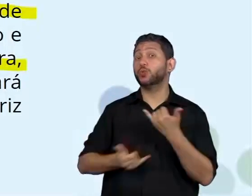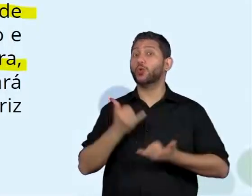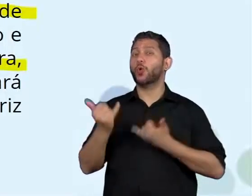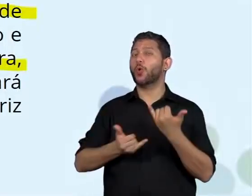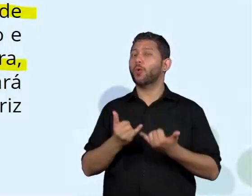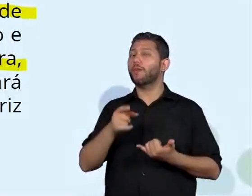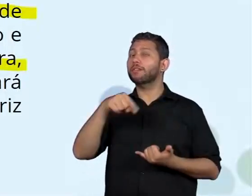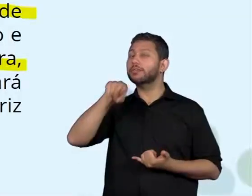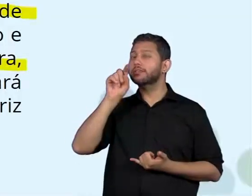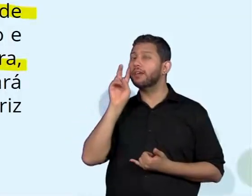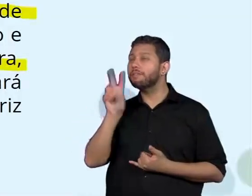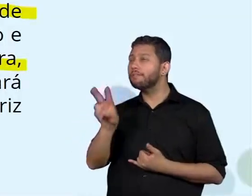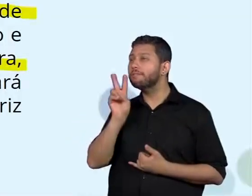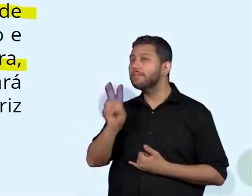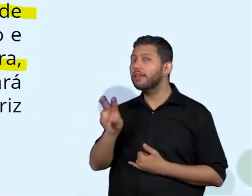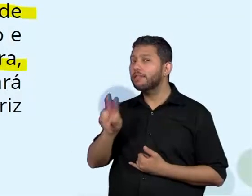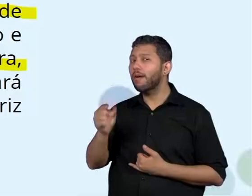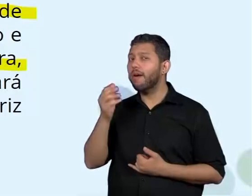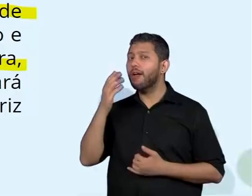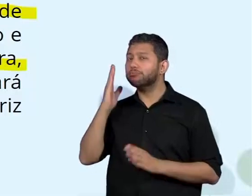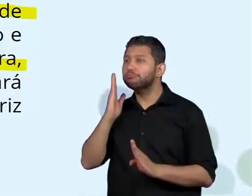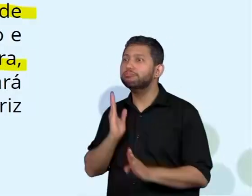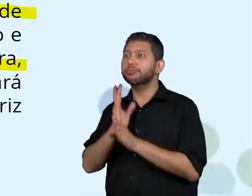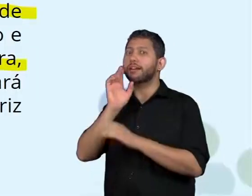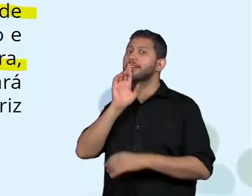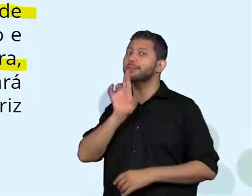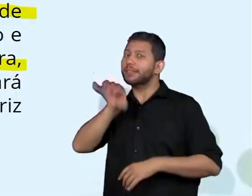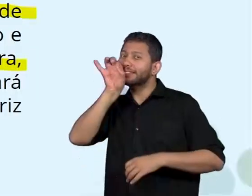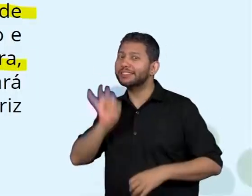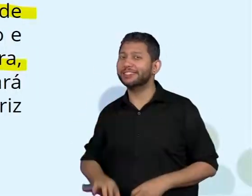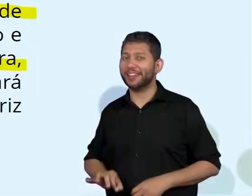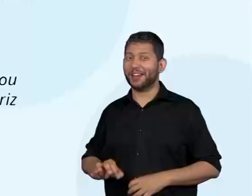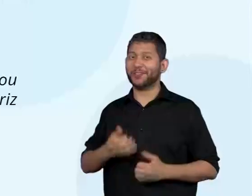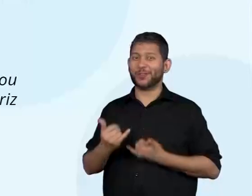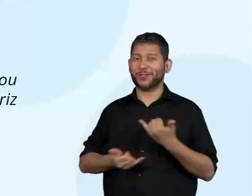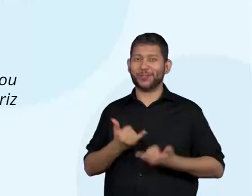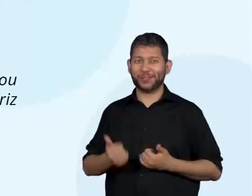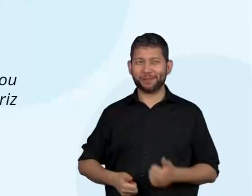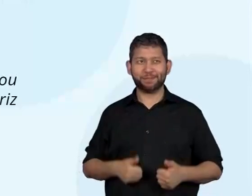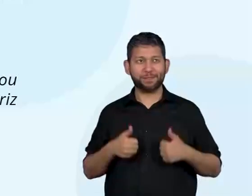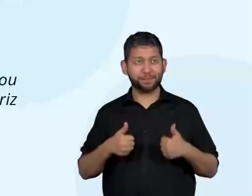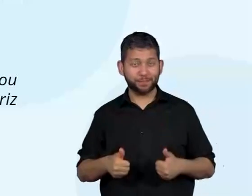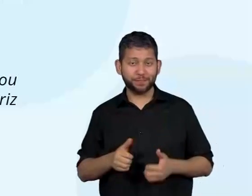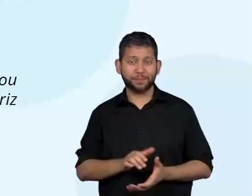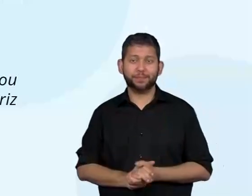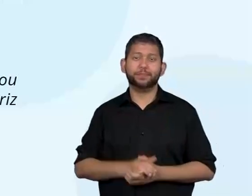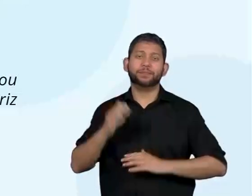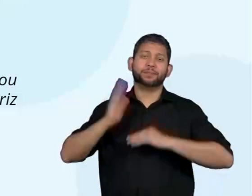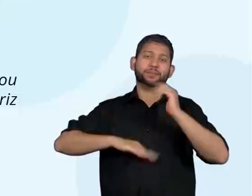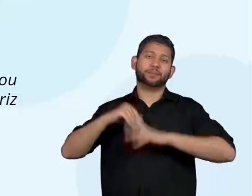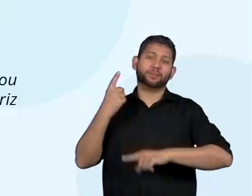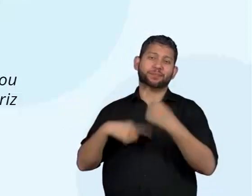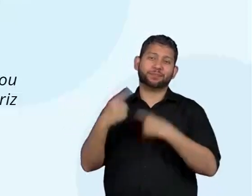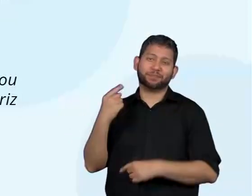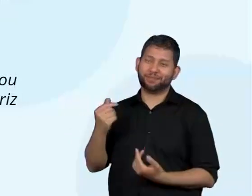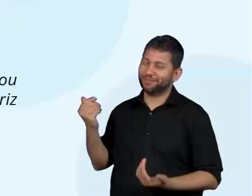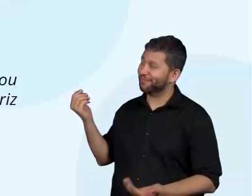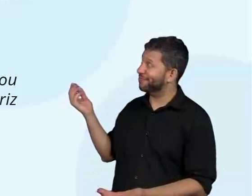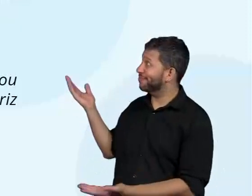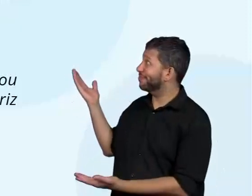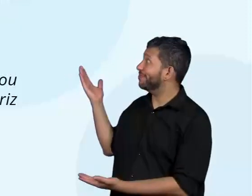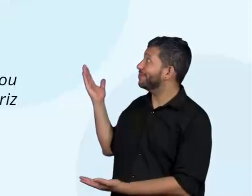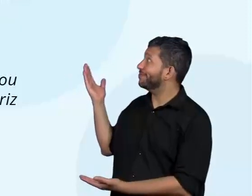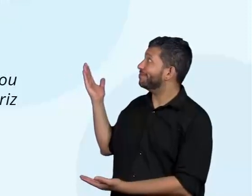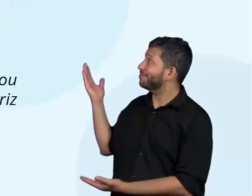conhecimentos na aula, matriz energética, o jogo. Mural para os meus amigos